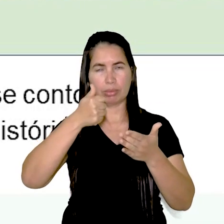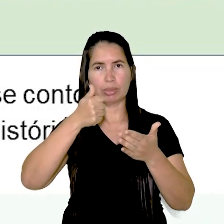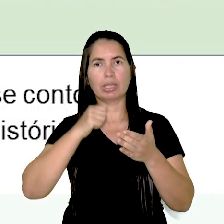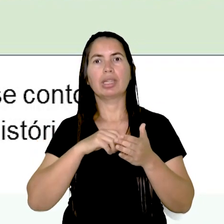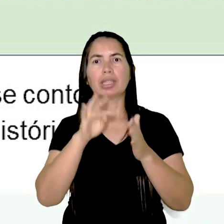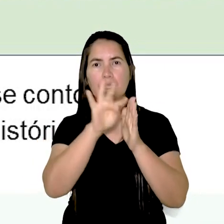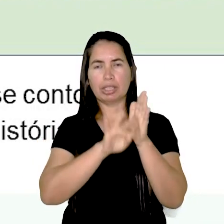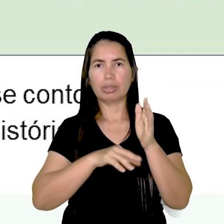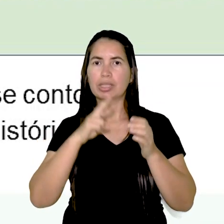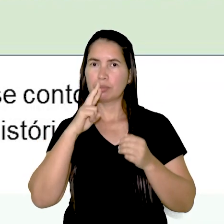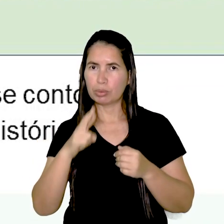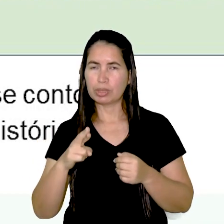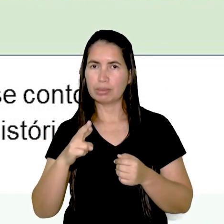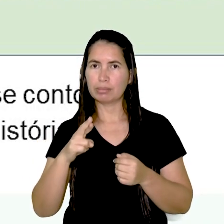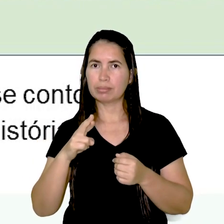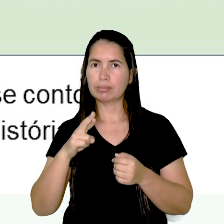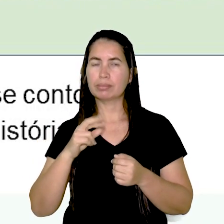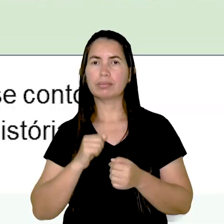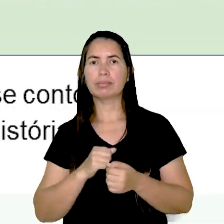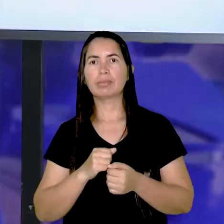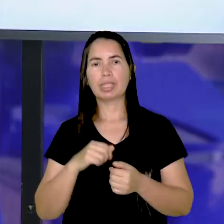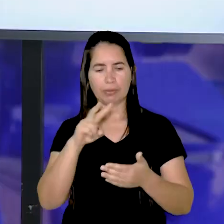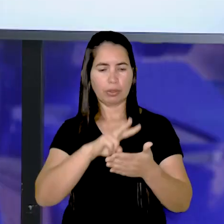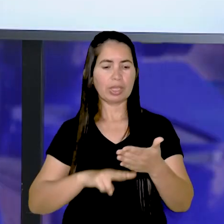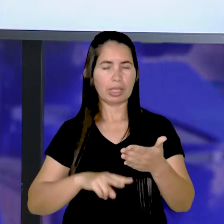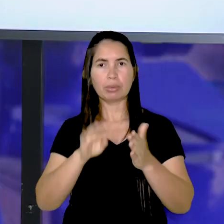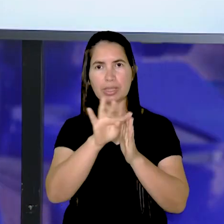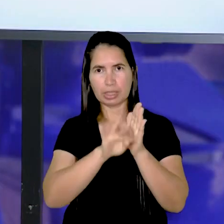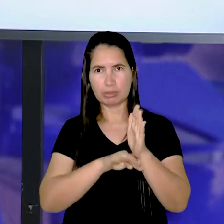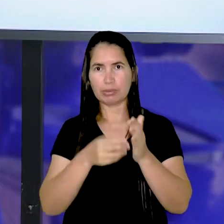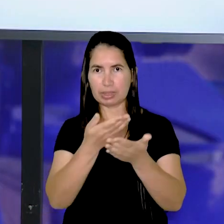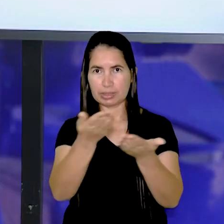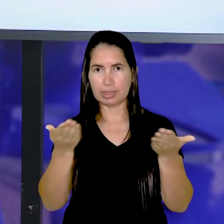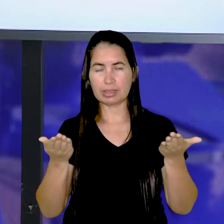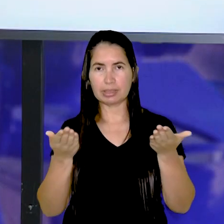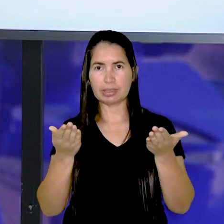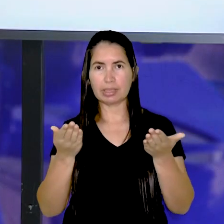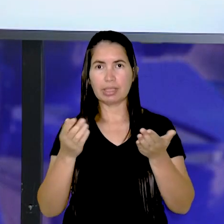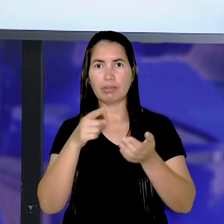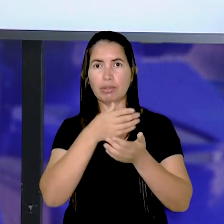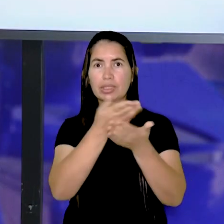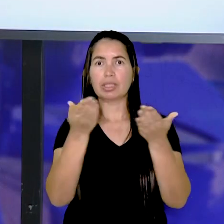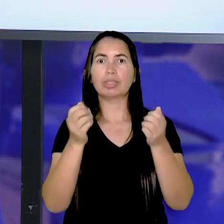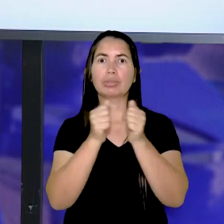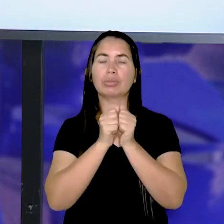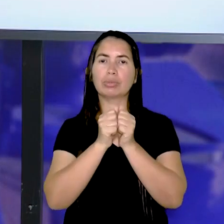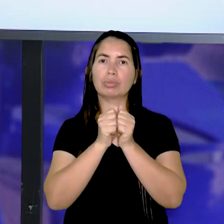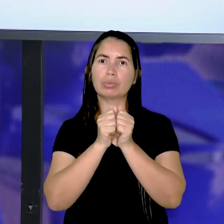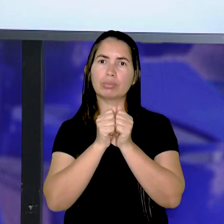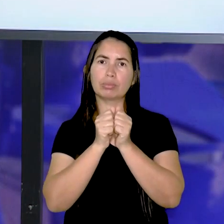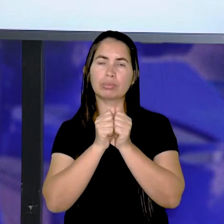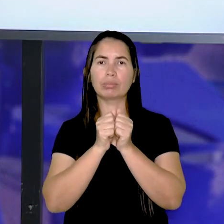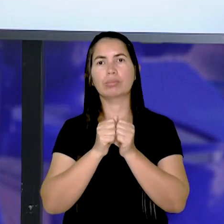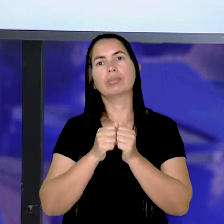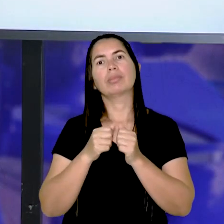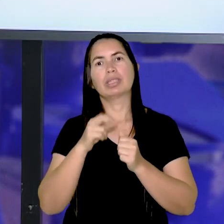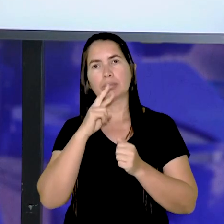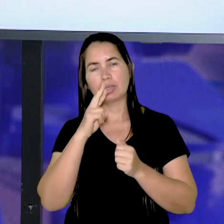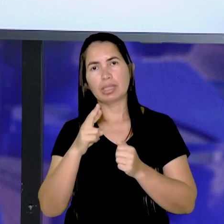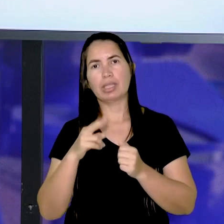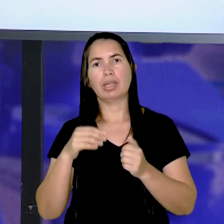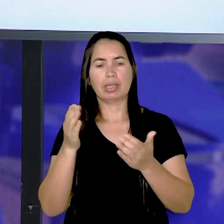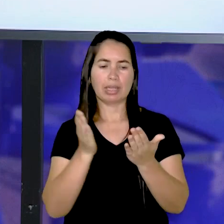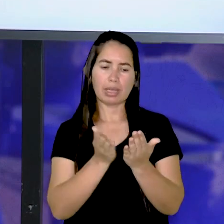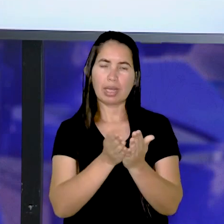do texto e responda. Eu vou ler esse trecho do texto para vocês e vocês vão responder junto comigo. Agora, disso, peguem seus